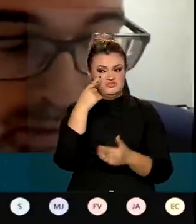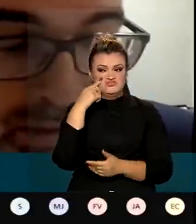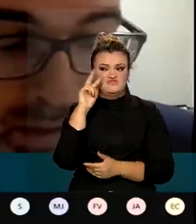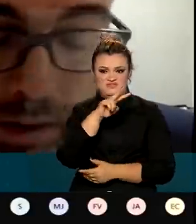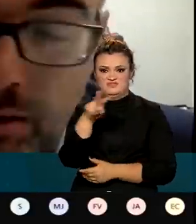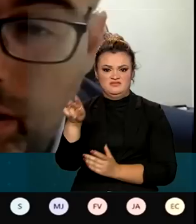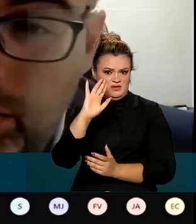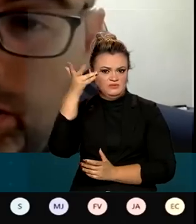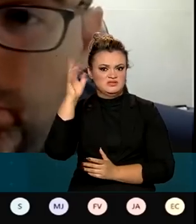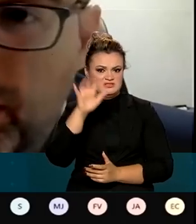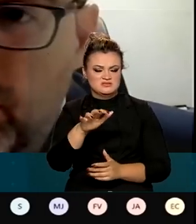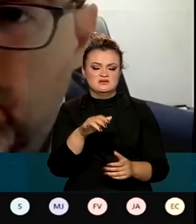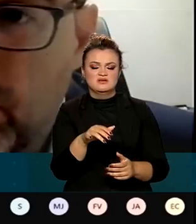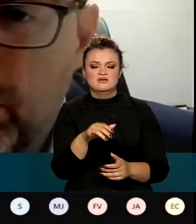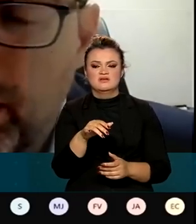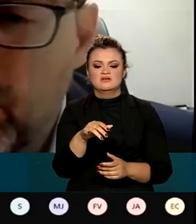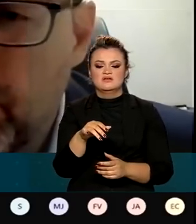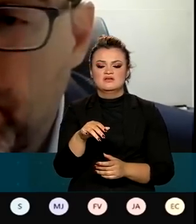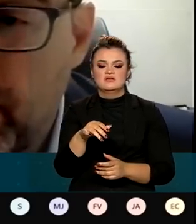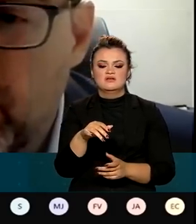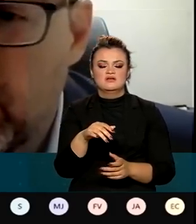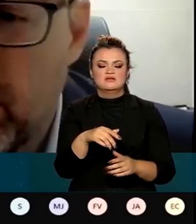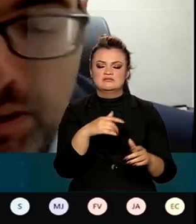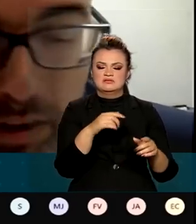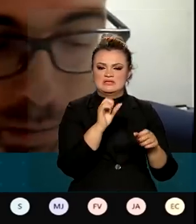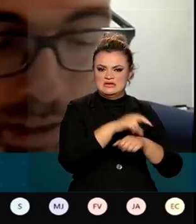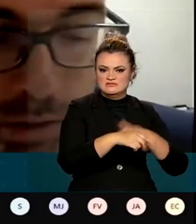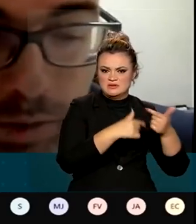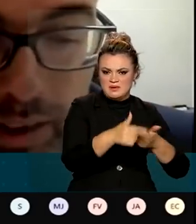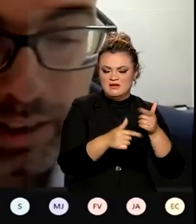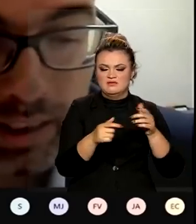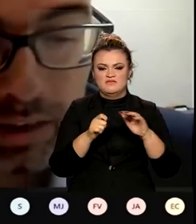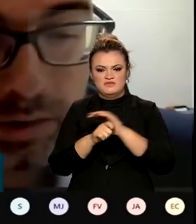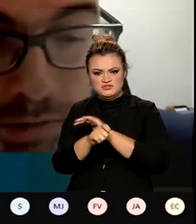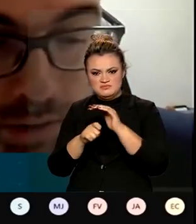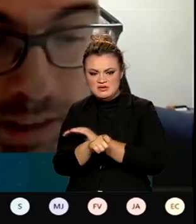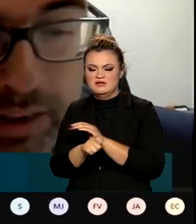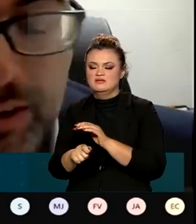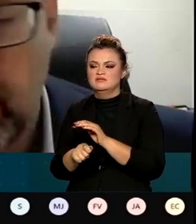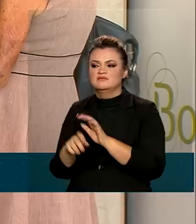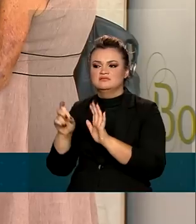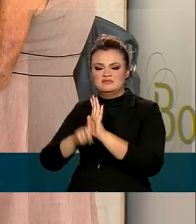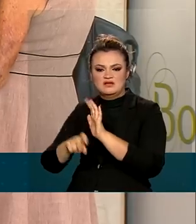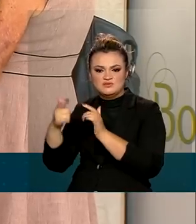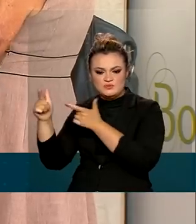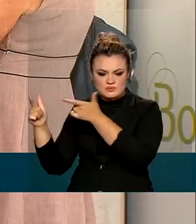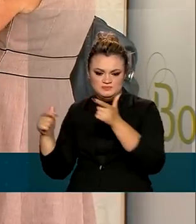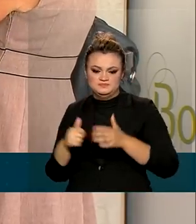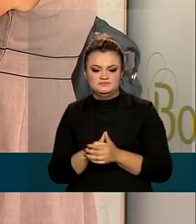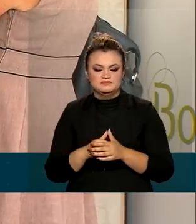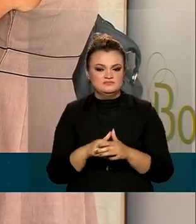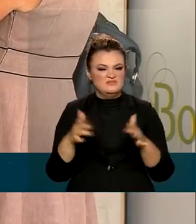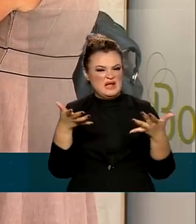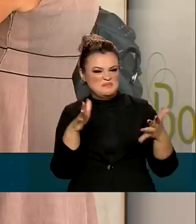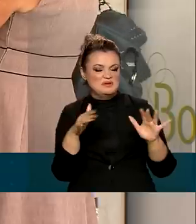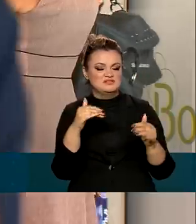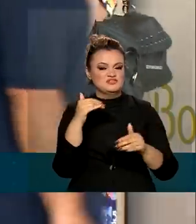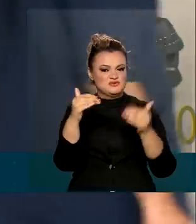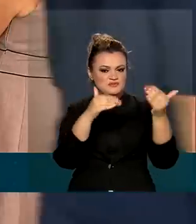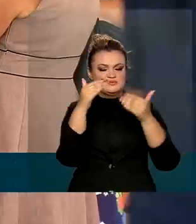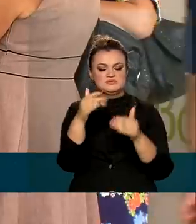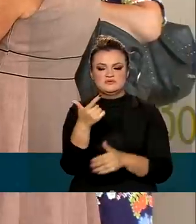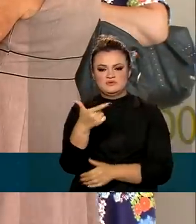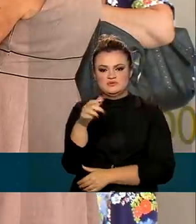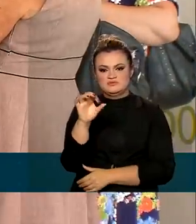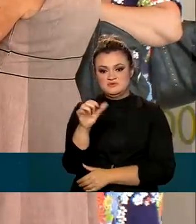mostrado. Tanto o desempenho do emprego, do investimento, quanto a taxa de confiança. As estimativas de crescimento para